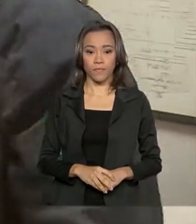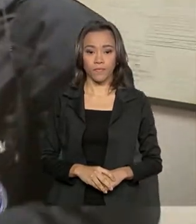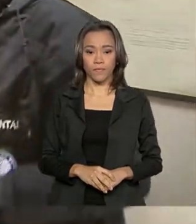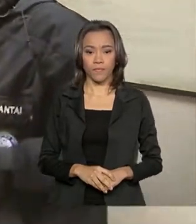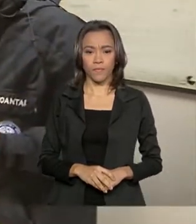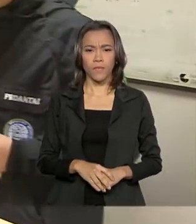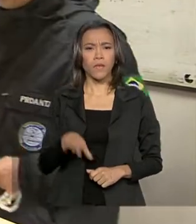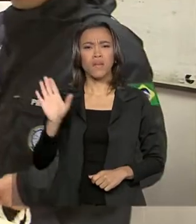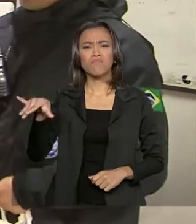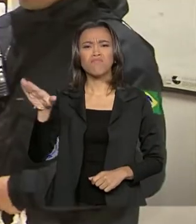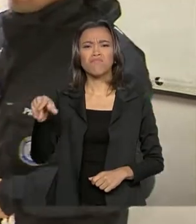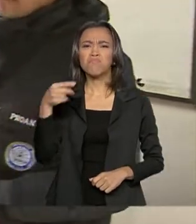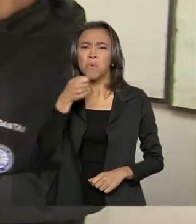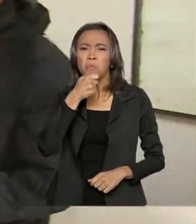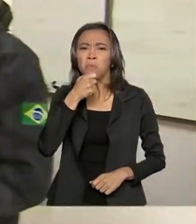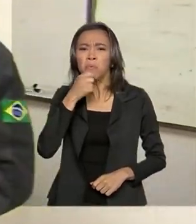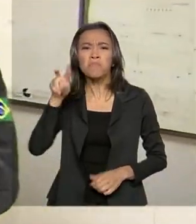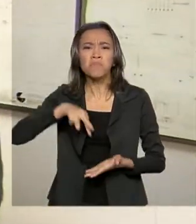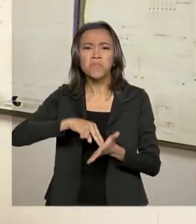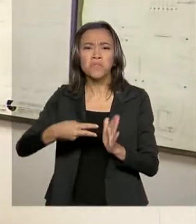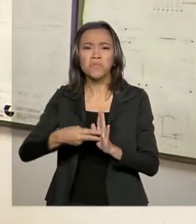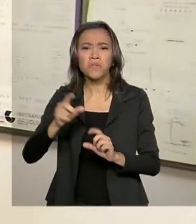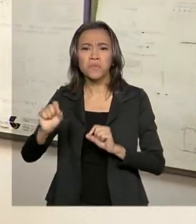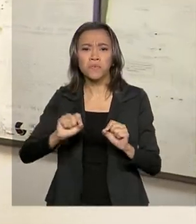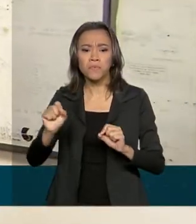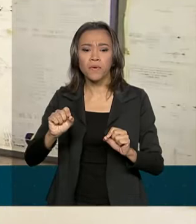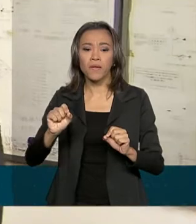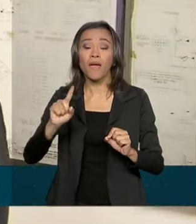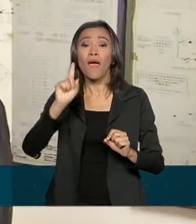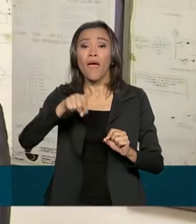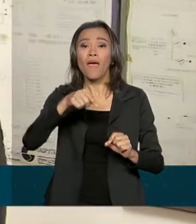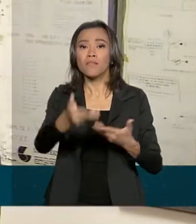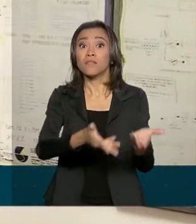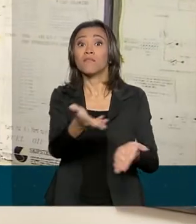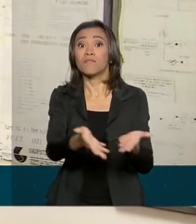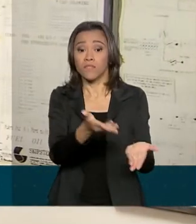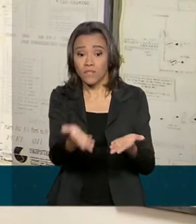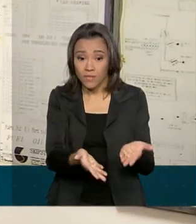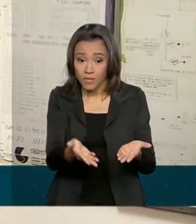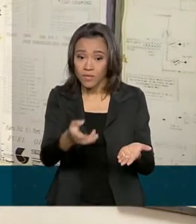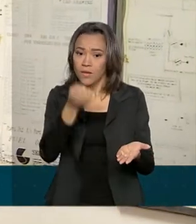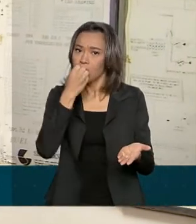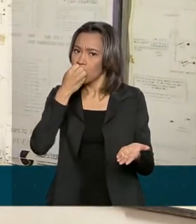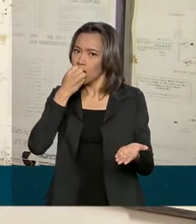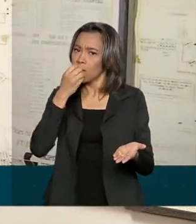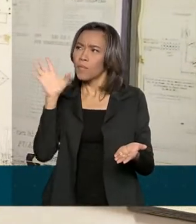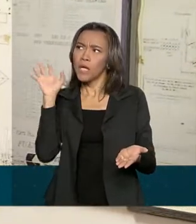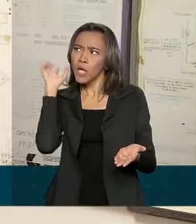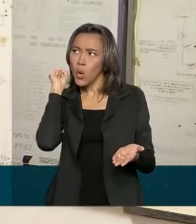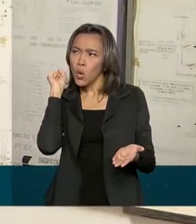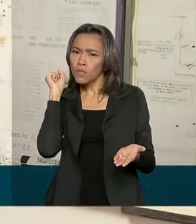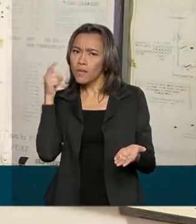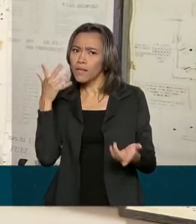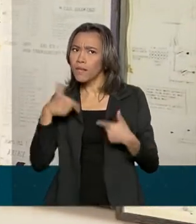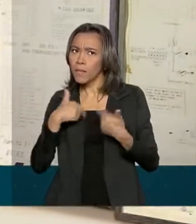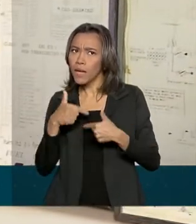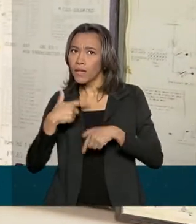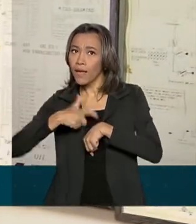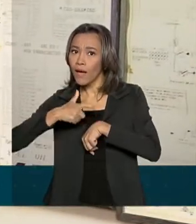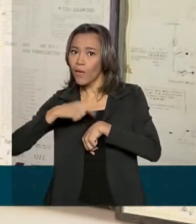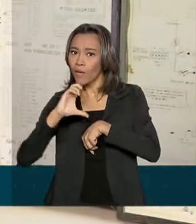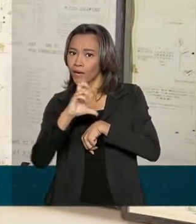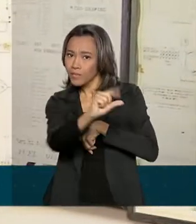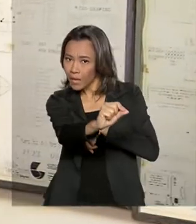O que significou esse toque? Isso é de render serviço. Um toque bom, uma vez que para quem está trabalhando, escuta esse toque, sabe que é hora de ir embora.